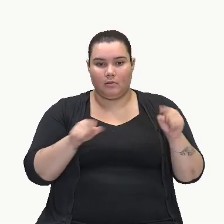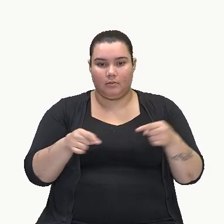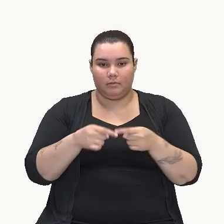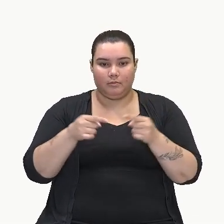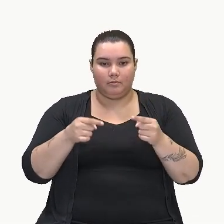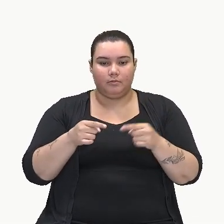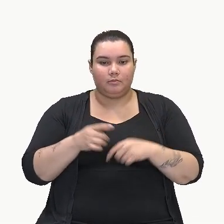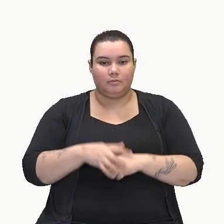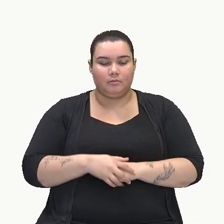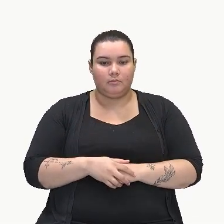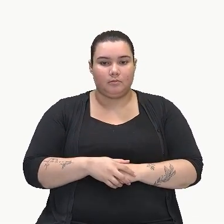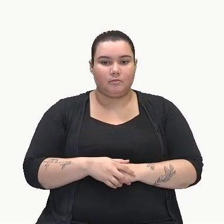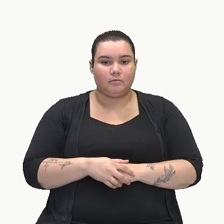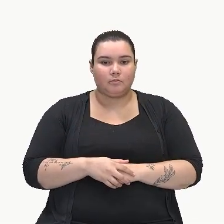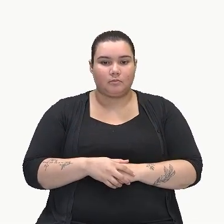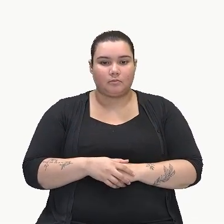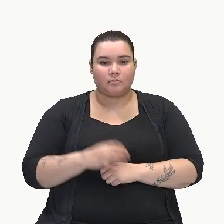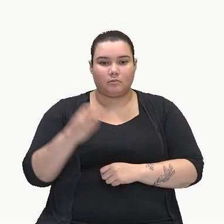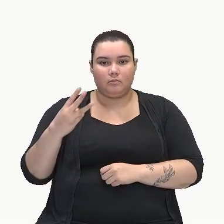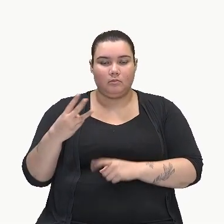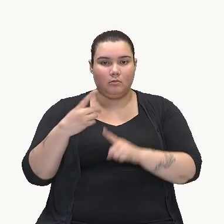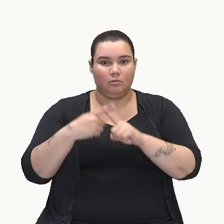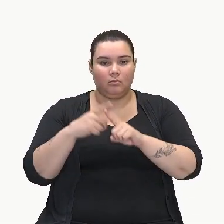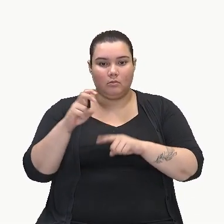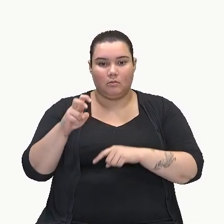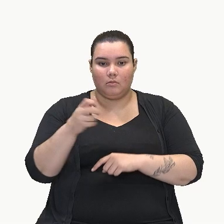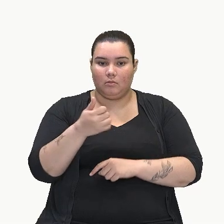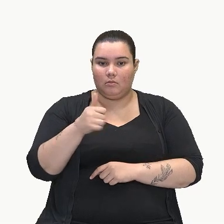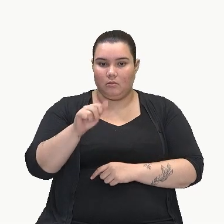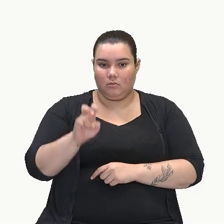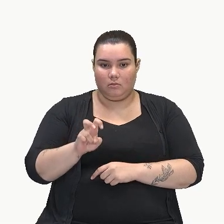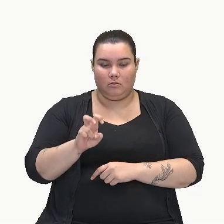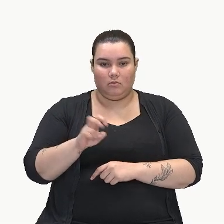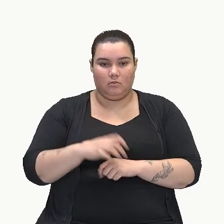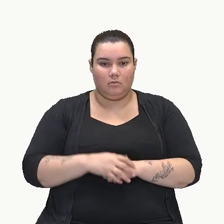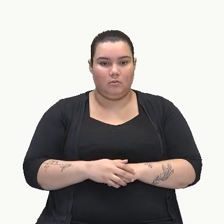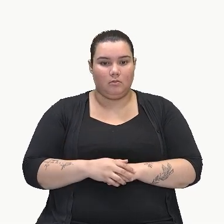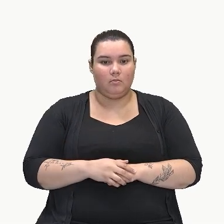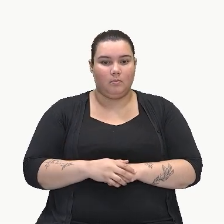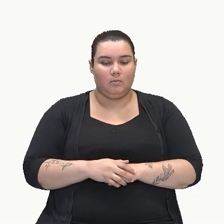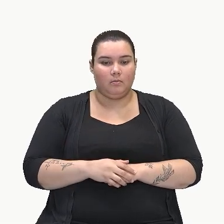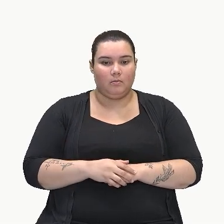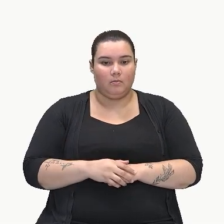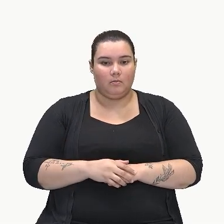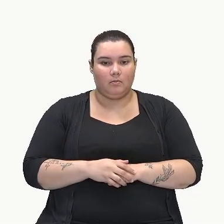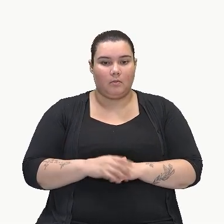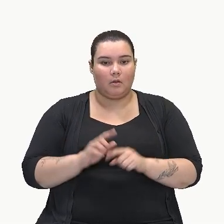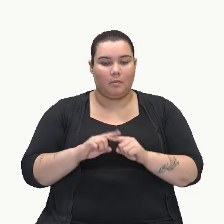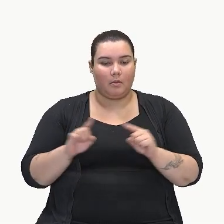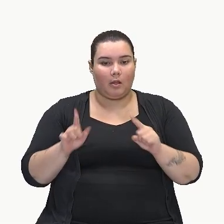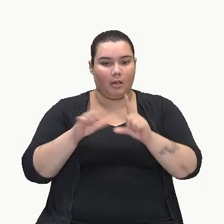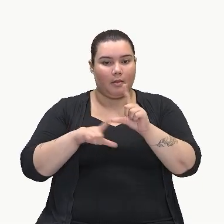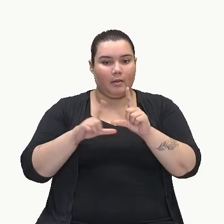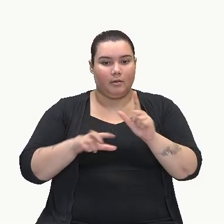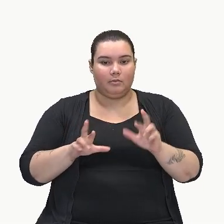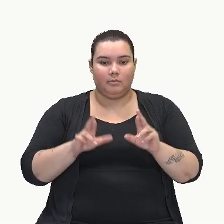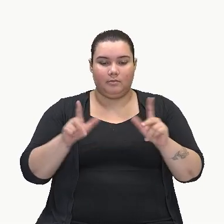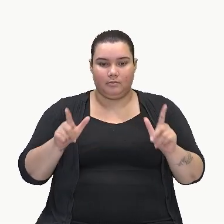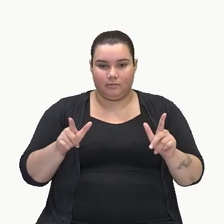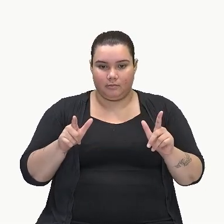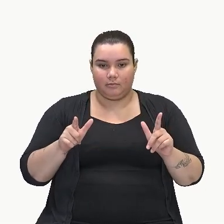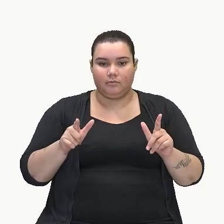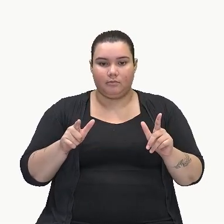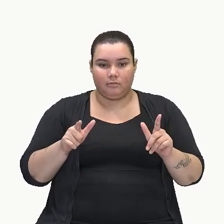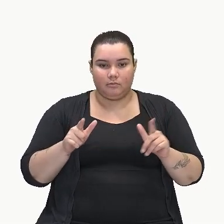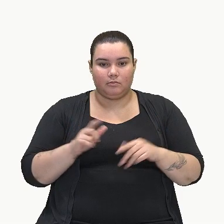literal. Então, 3 vezes 5, 15. Só que aqui, a minha parte literal são letras